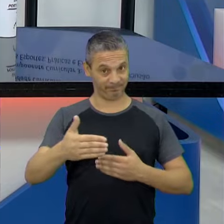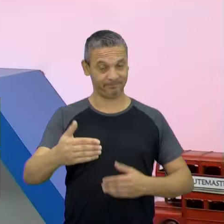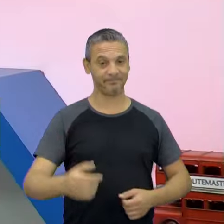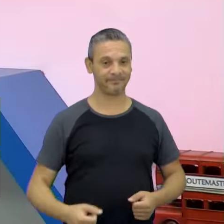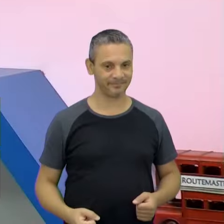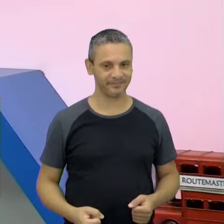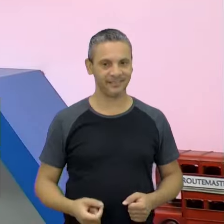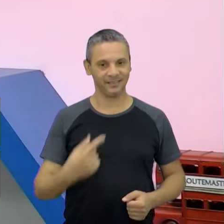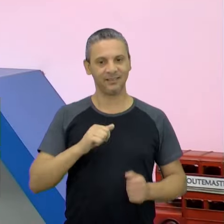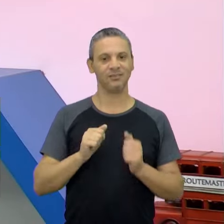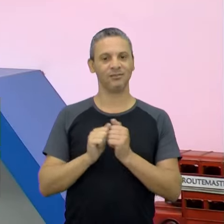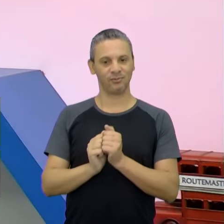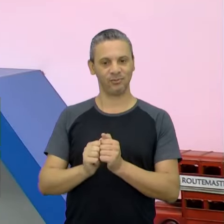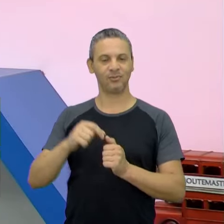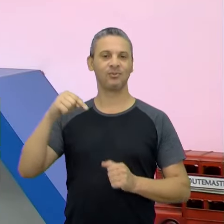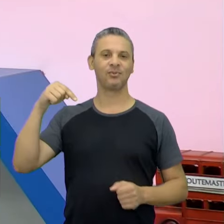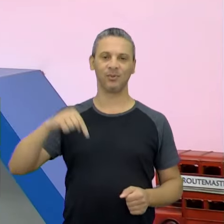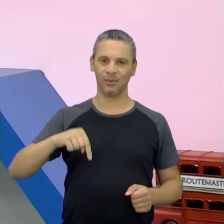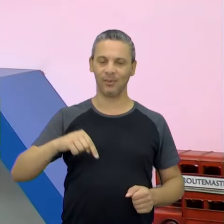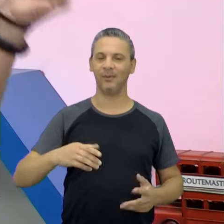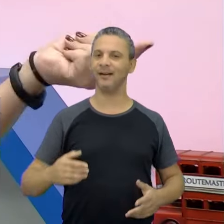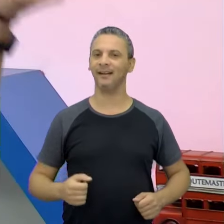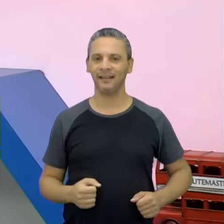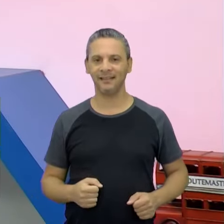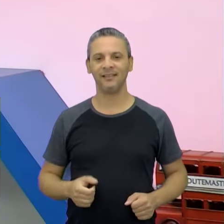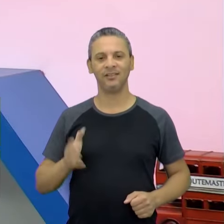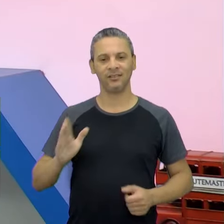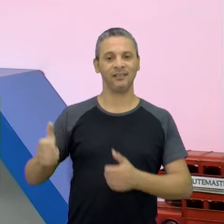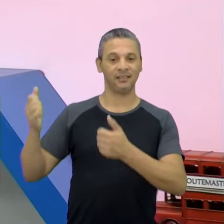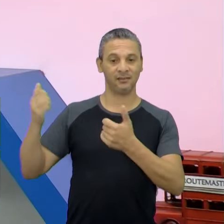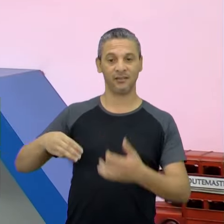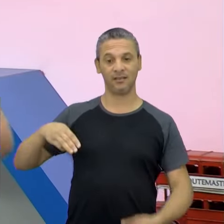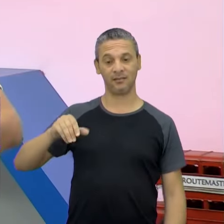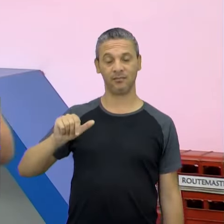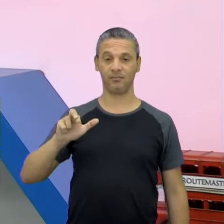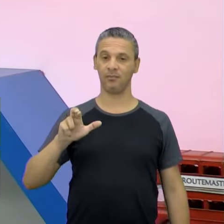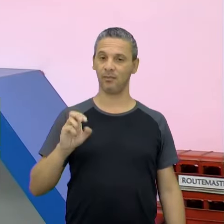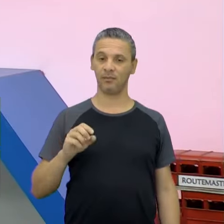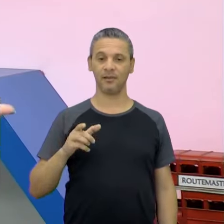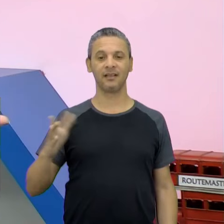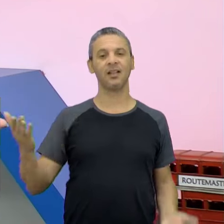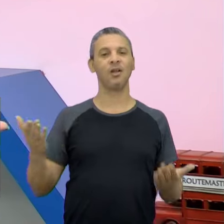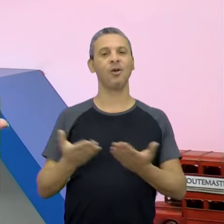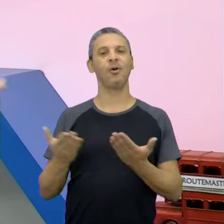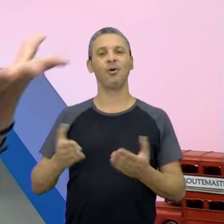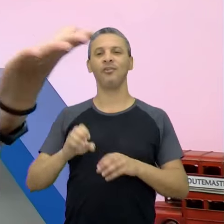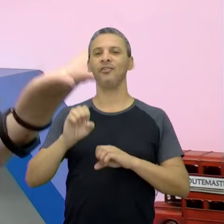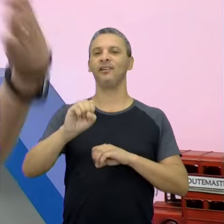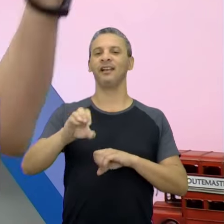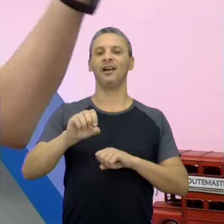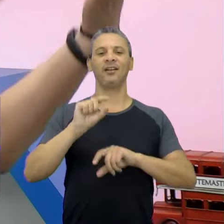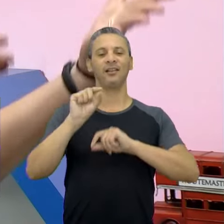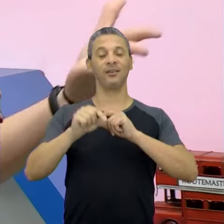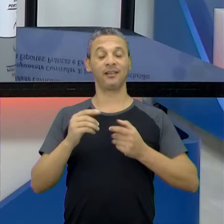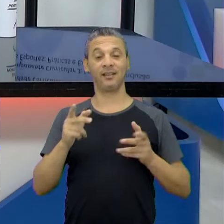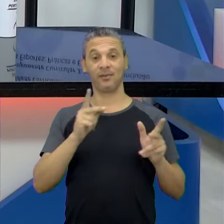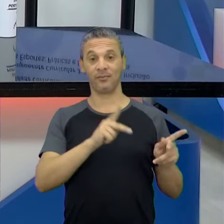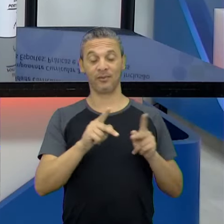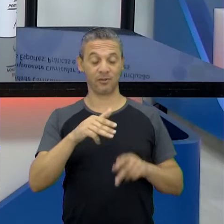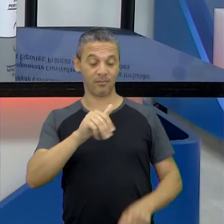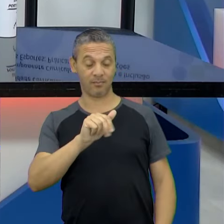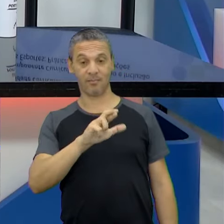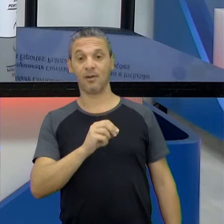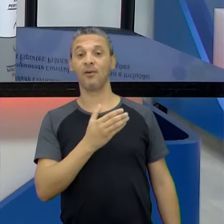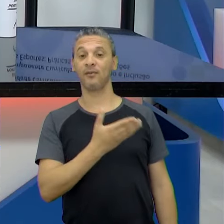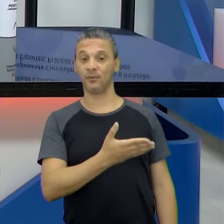E estaremos aqui todos juntos, é isso mesmo. Eu também já trouxe o professor Mauro, mas hoje a nossa aula e agora o professor Mauro, porque